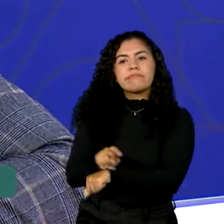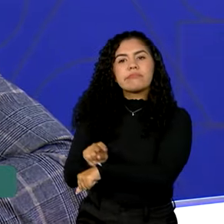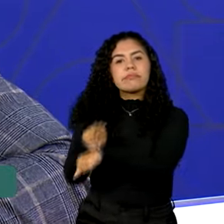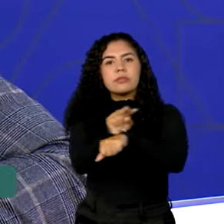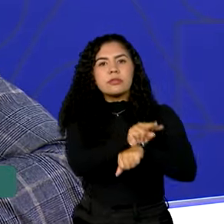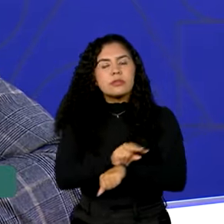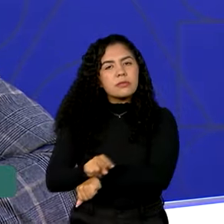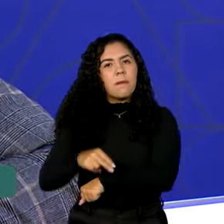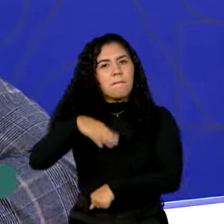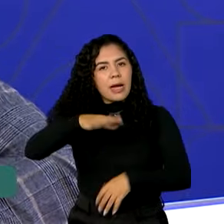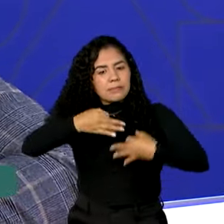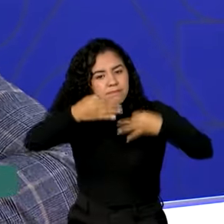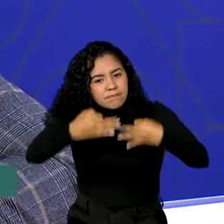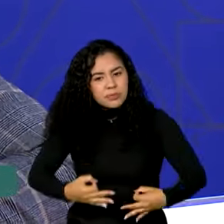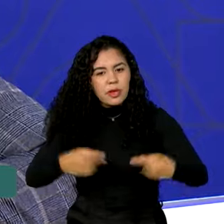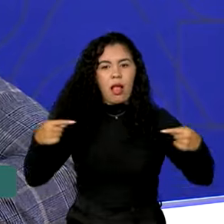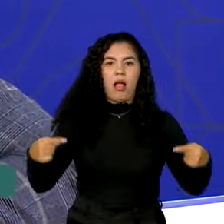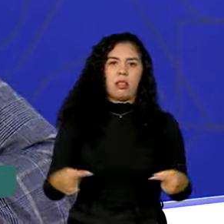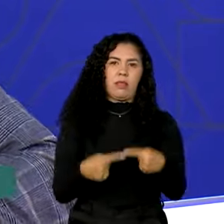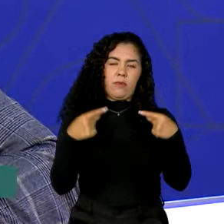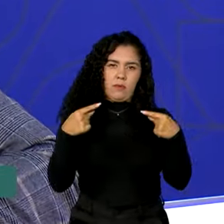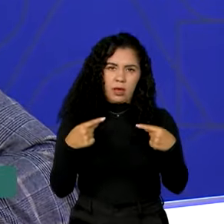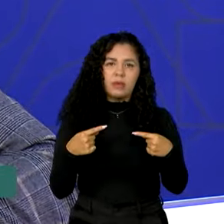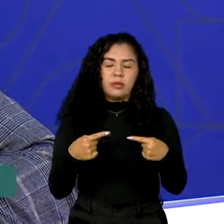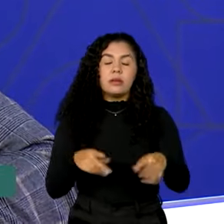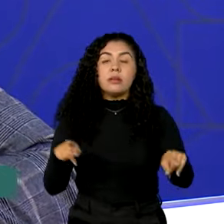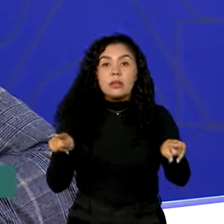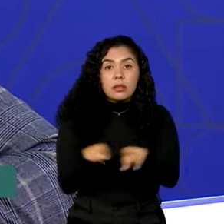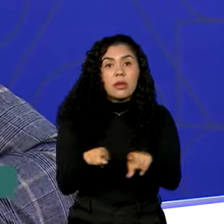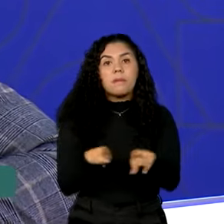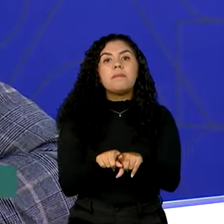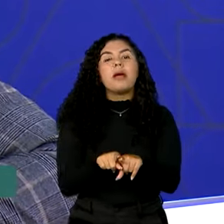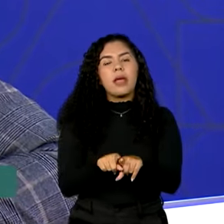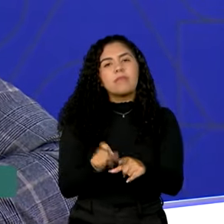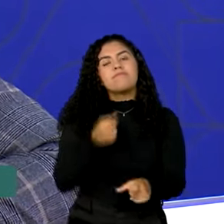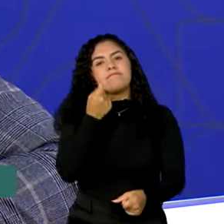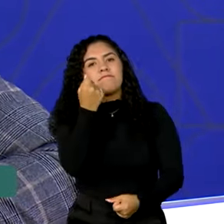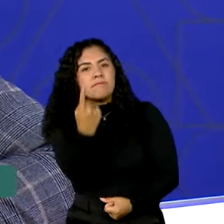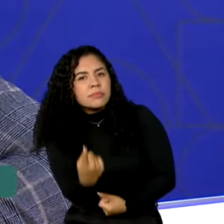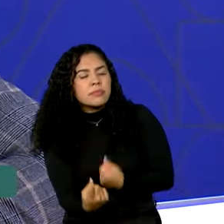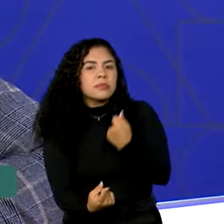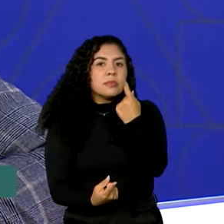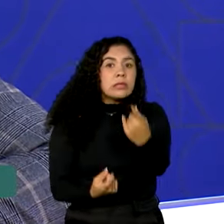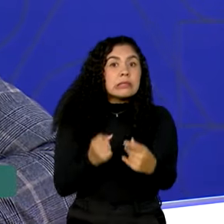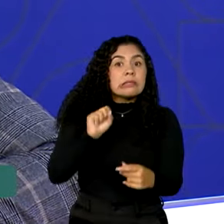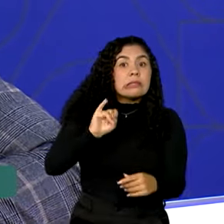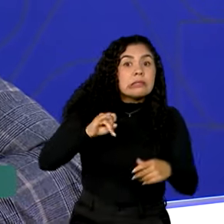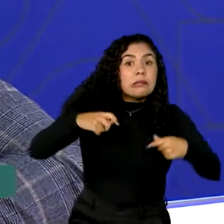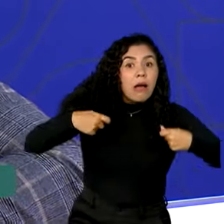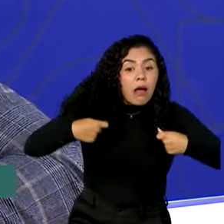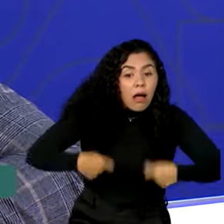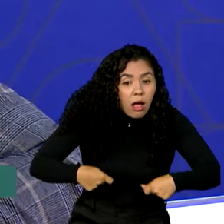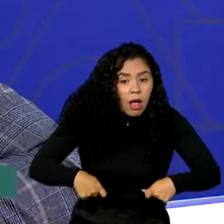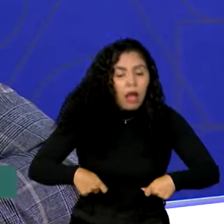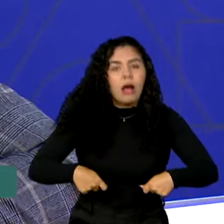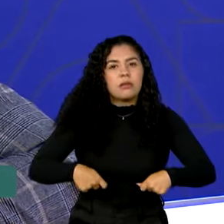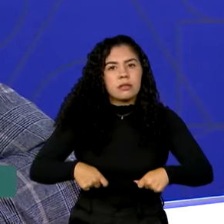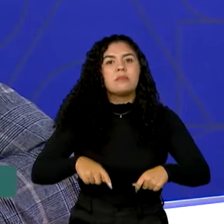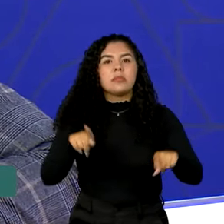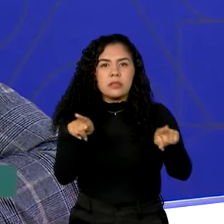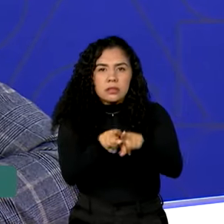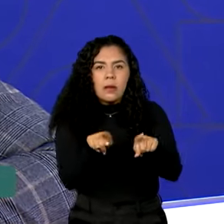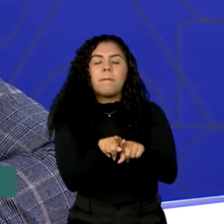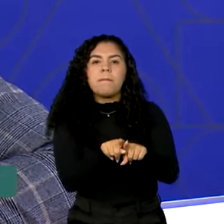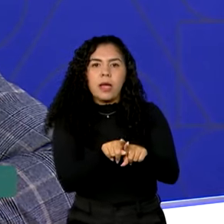mais eficiente e mais adequado. E também, eventualmente, se for necessário, responsabilizar